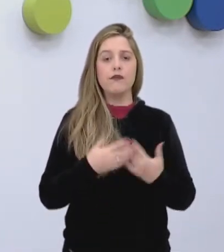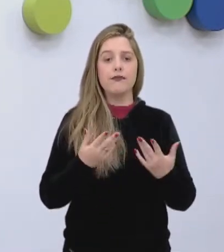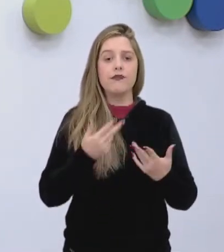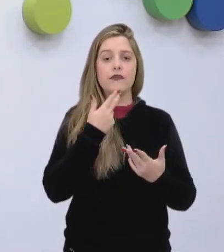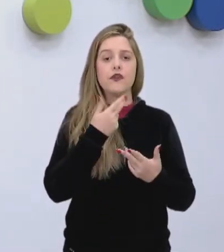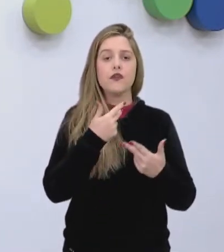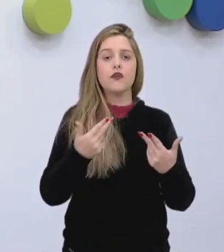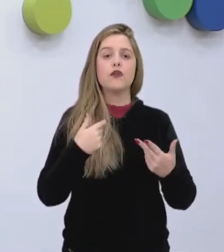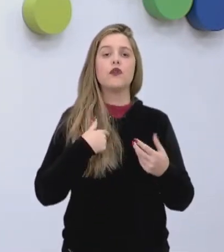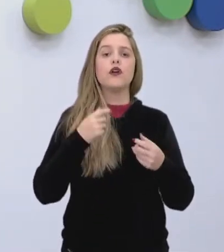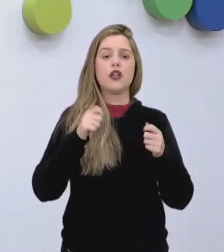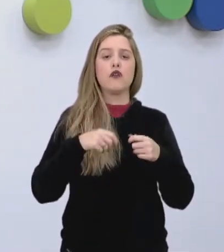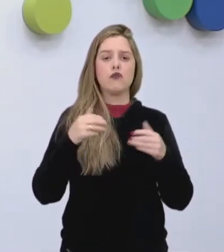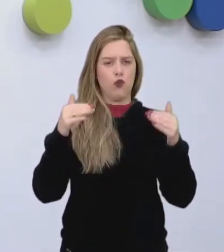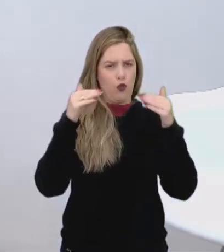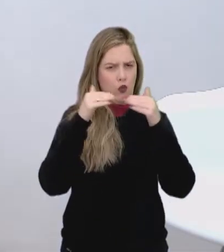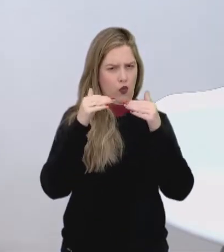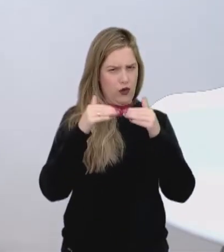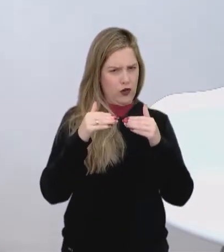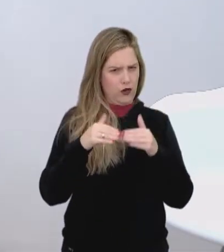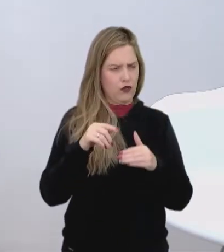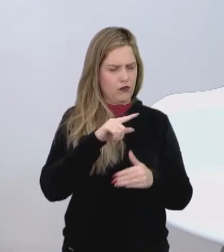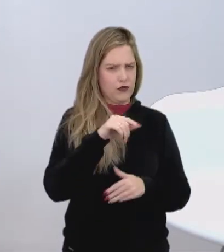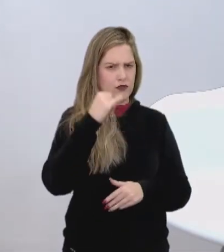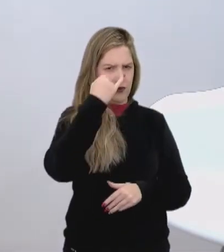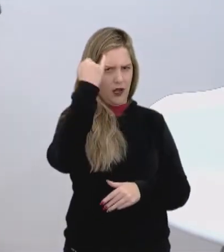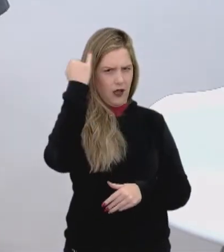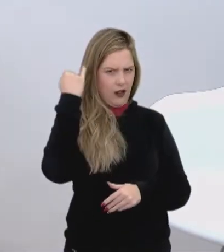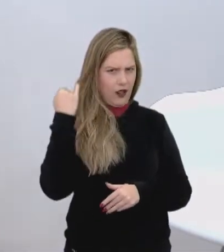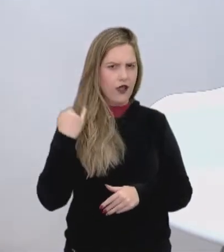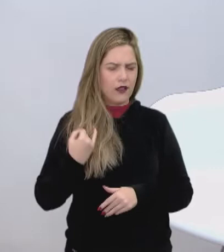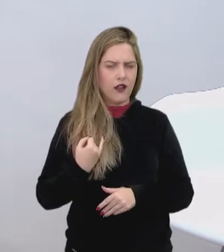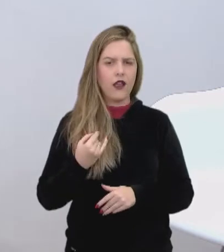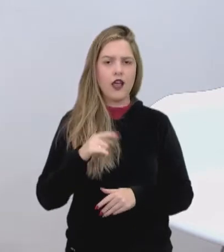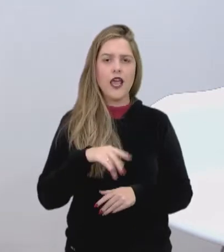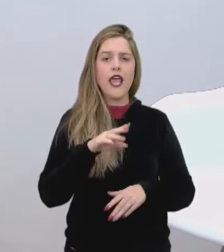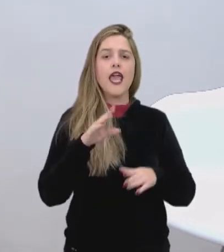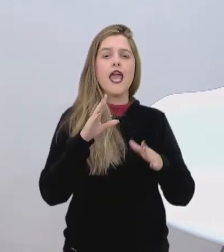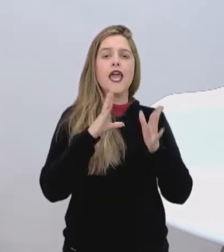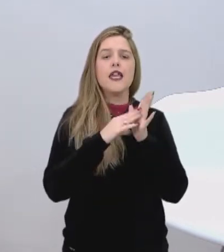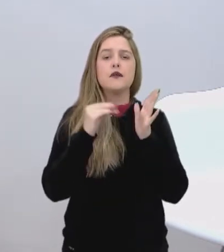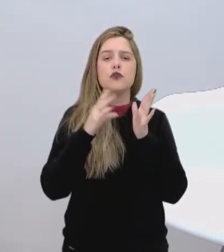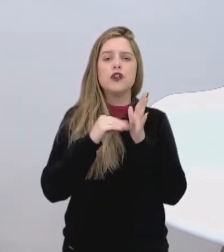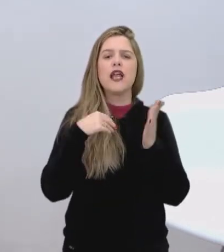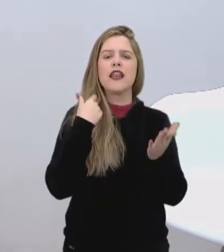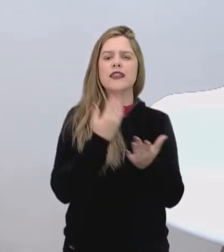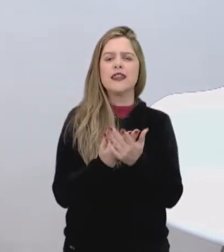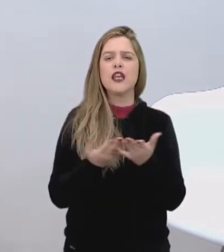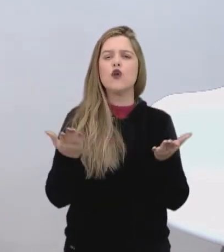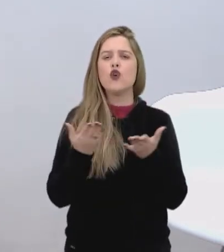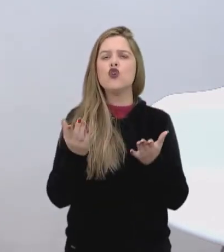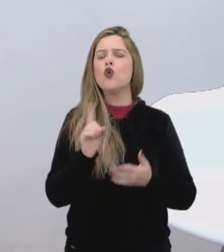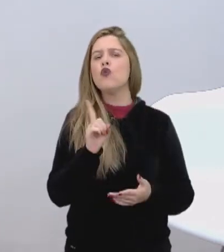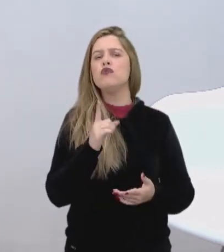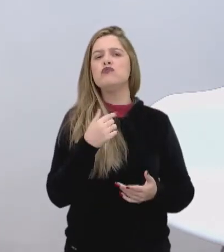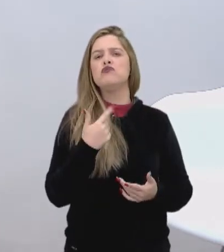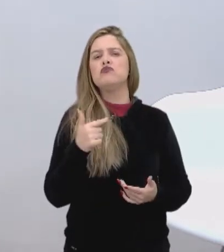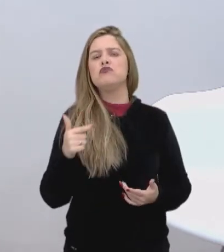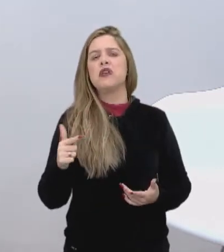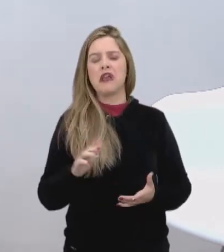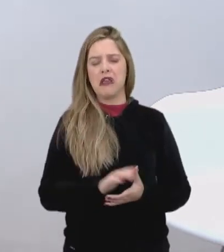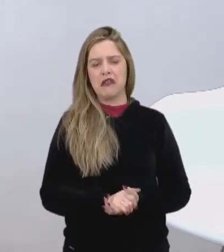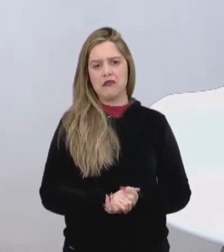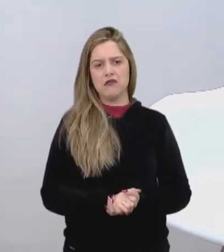provavelmente eu vou concordar com a professora Ilana. Professora Ilana, esse modelo existe até hoje ou ele deixou de existir? O artesanato.